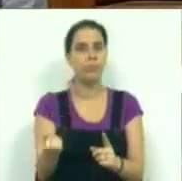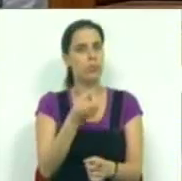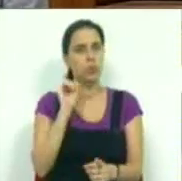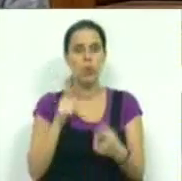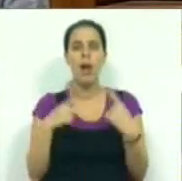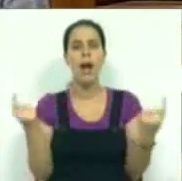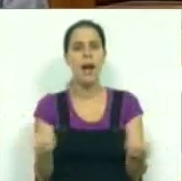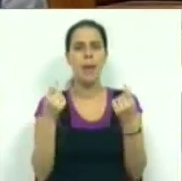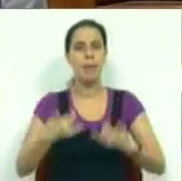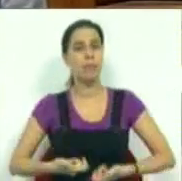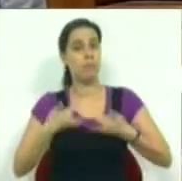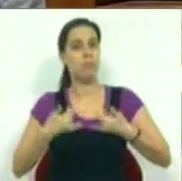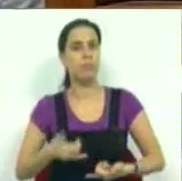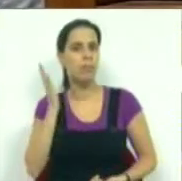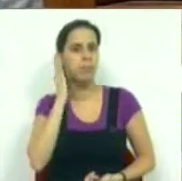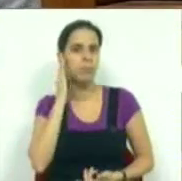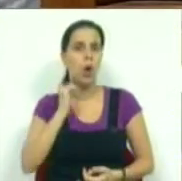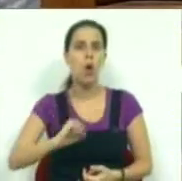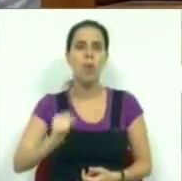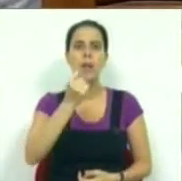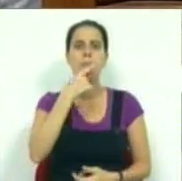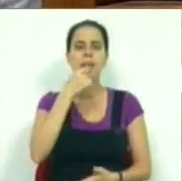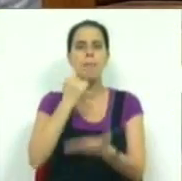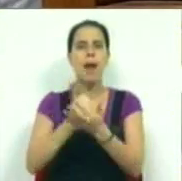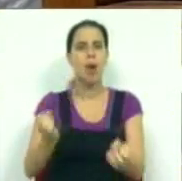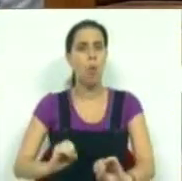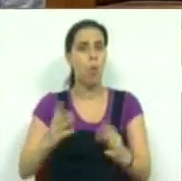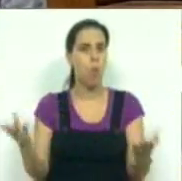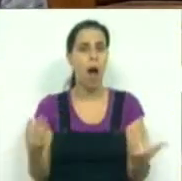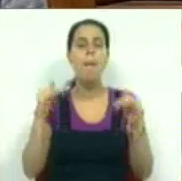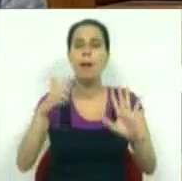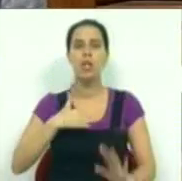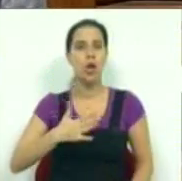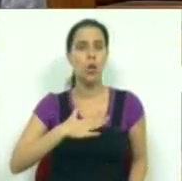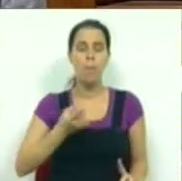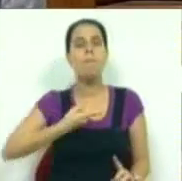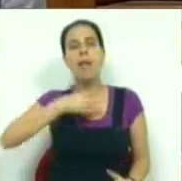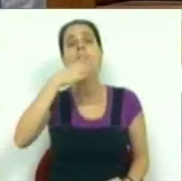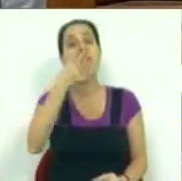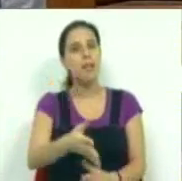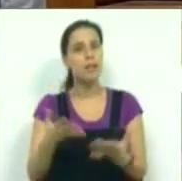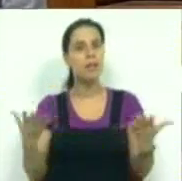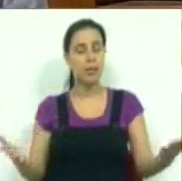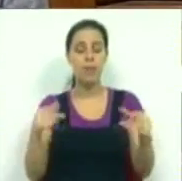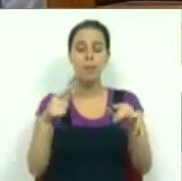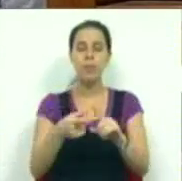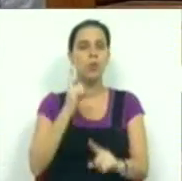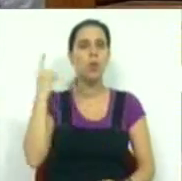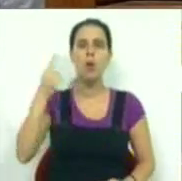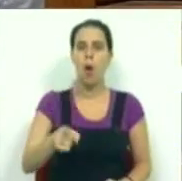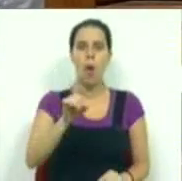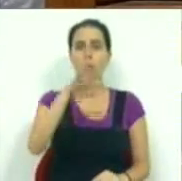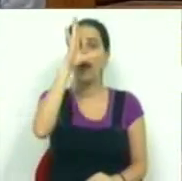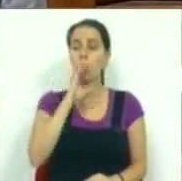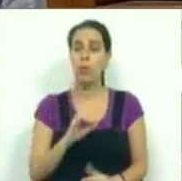a campanha alarmista que está em curso contra os medicamentos genéricos. Mas não queremos deixar de dizer que isso não obriga ao